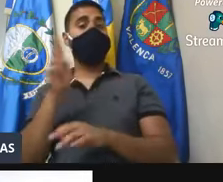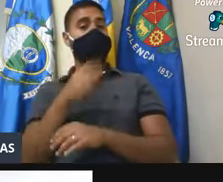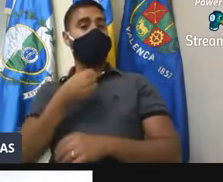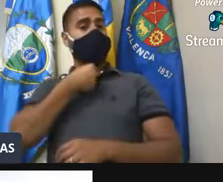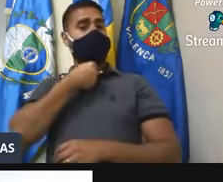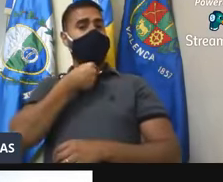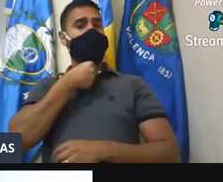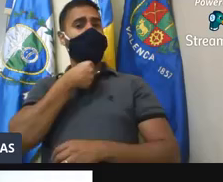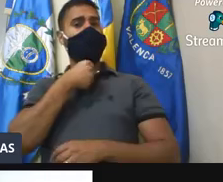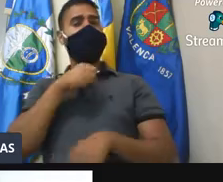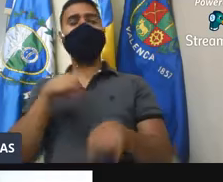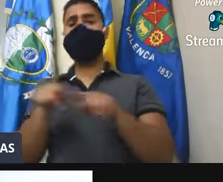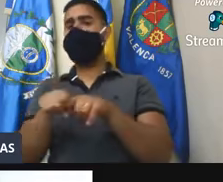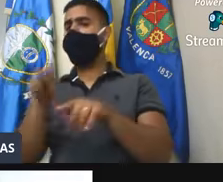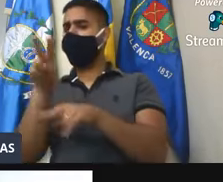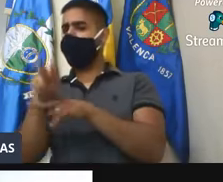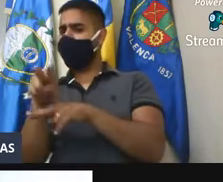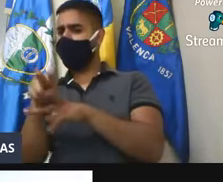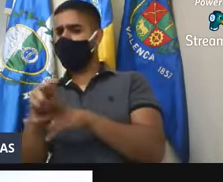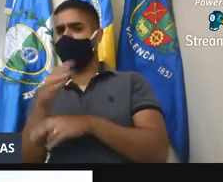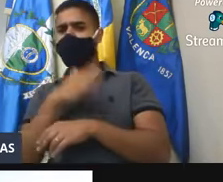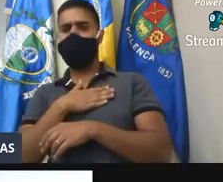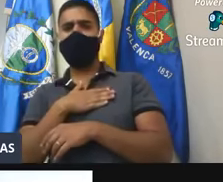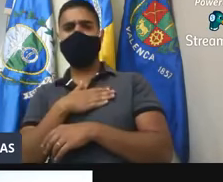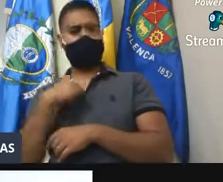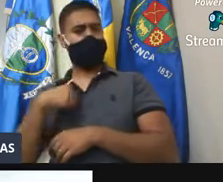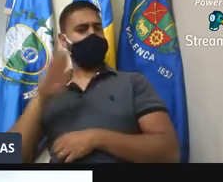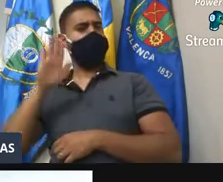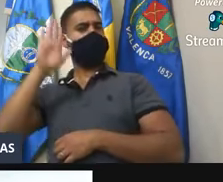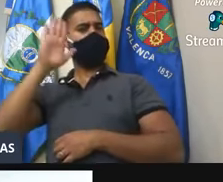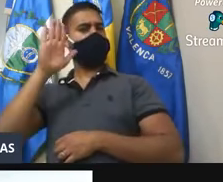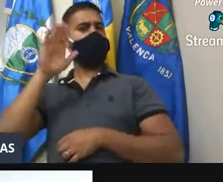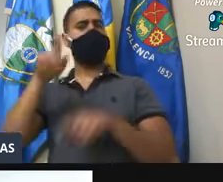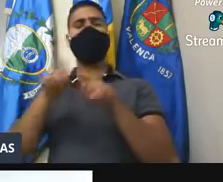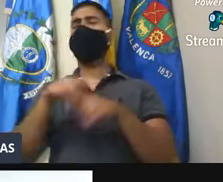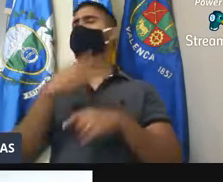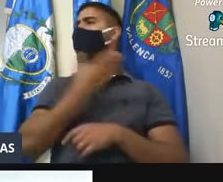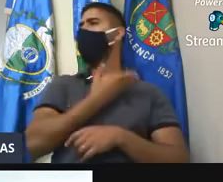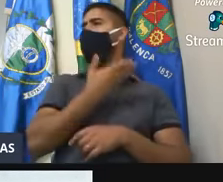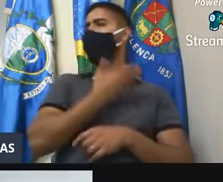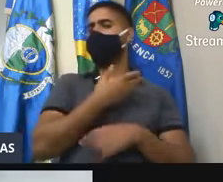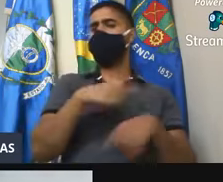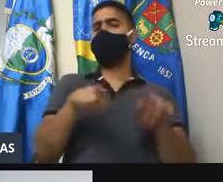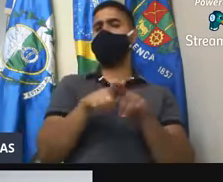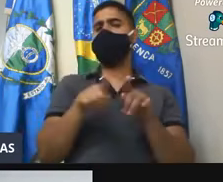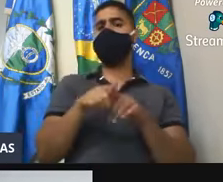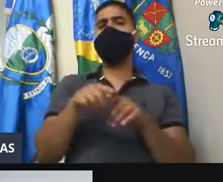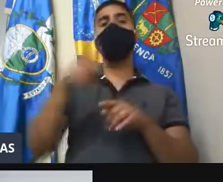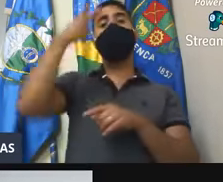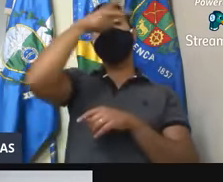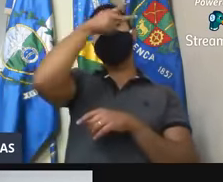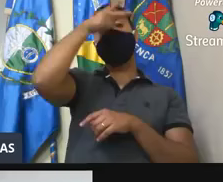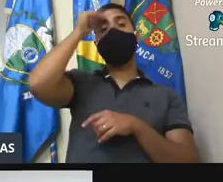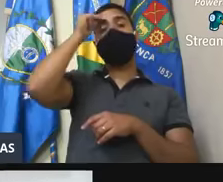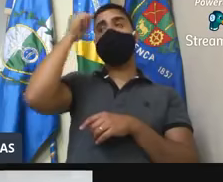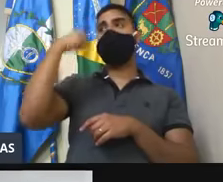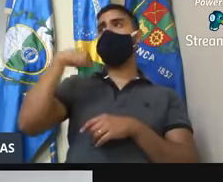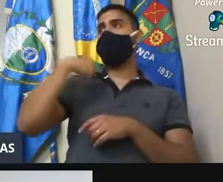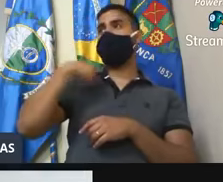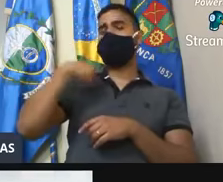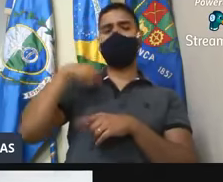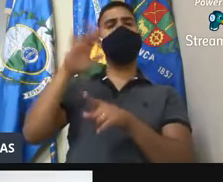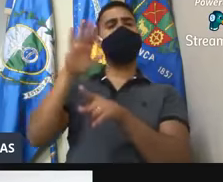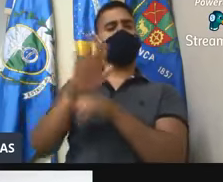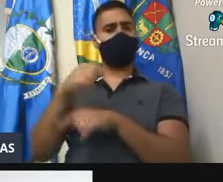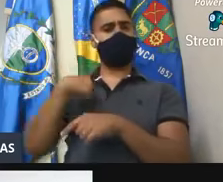para defender a minha candidatura, a dos meus colegas e, Silvio, do prefeito, que eu apoio e que